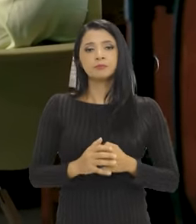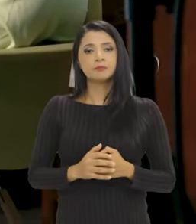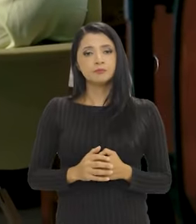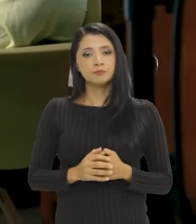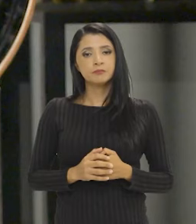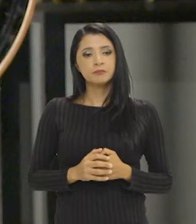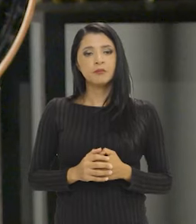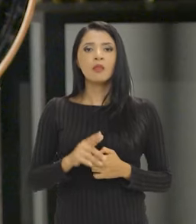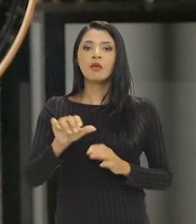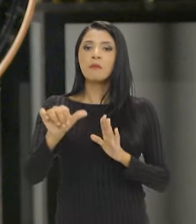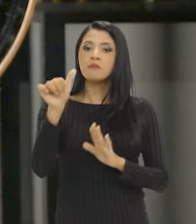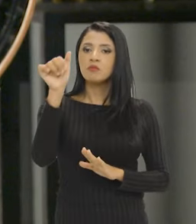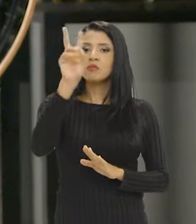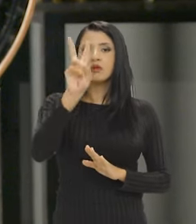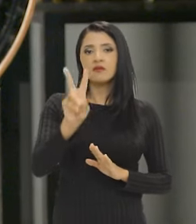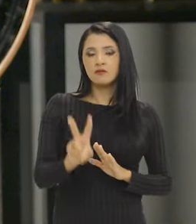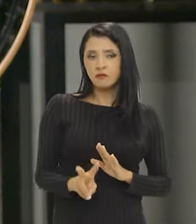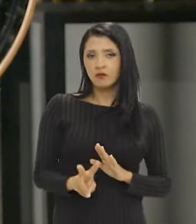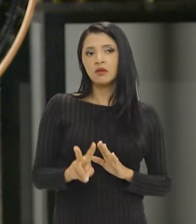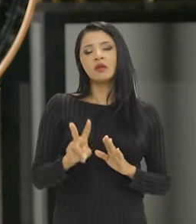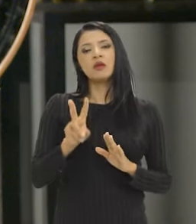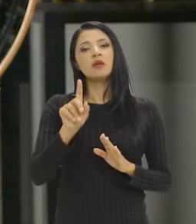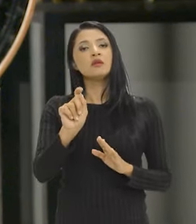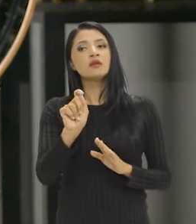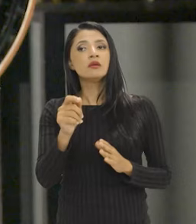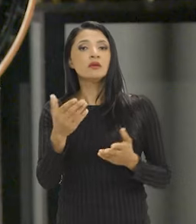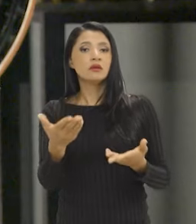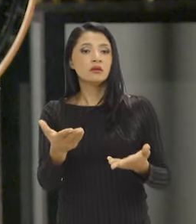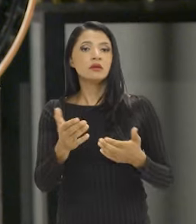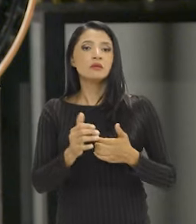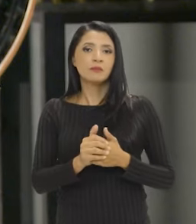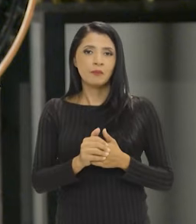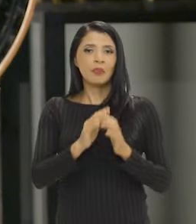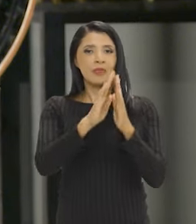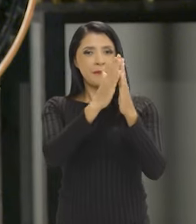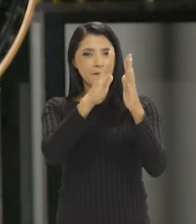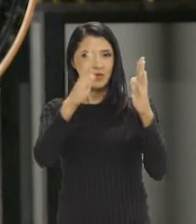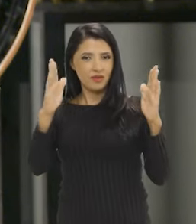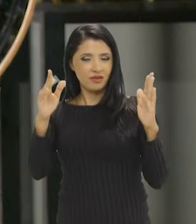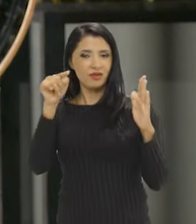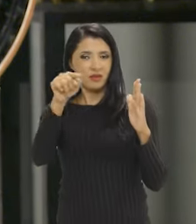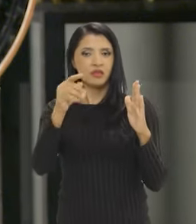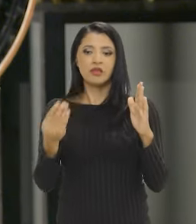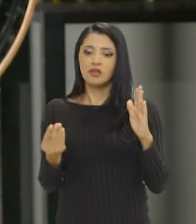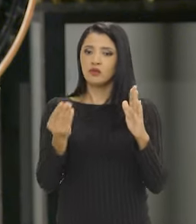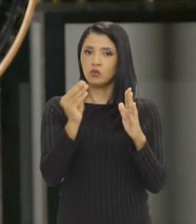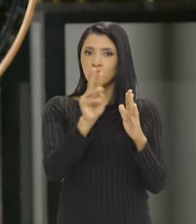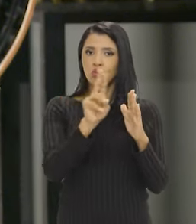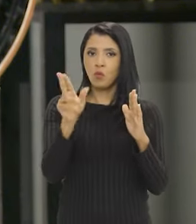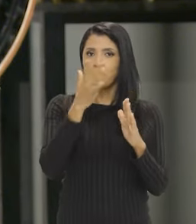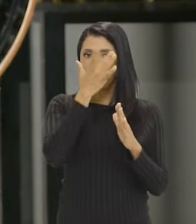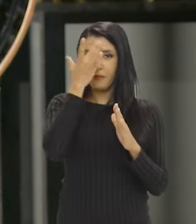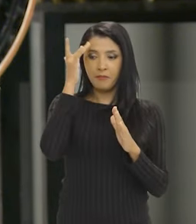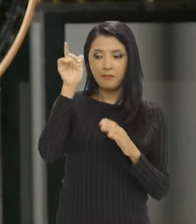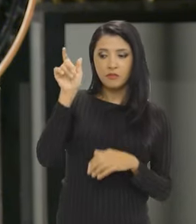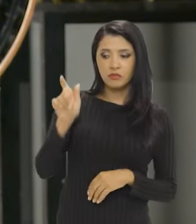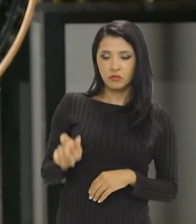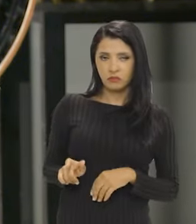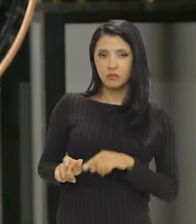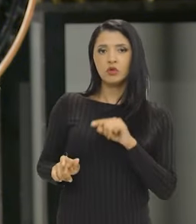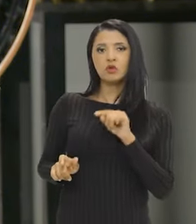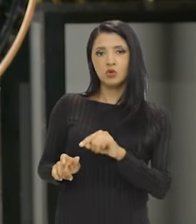a primeira vez que a biblioteca leva o nome de alguém,